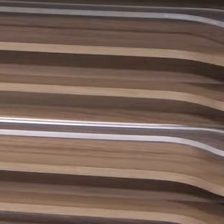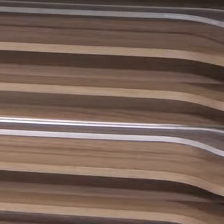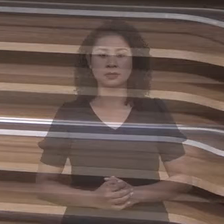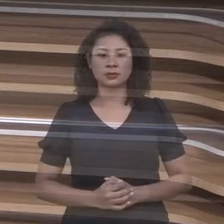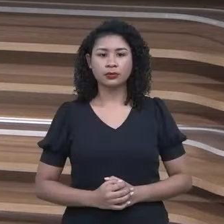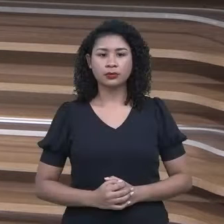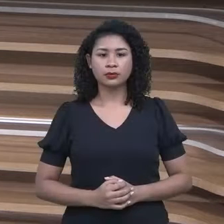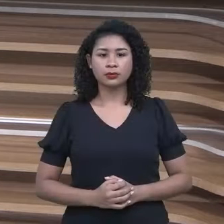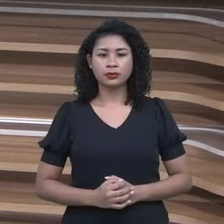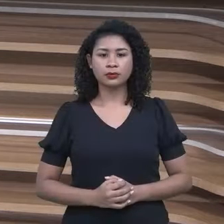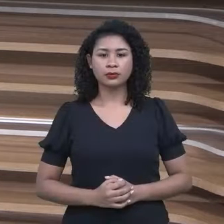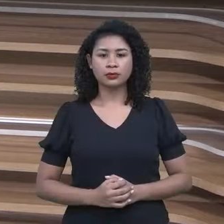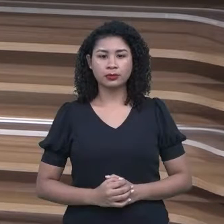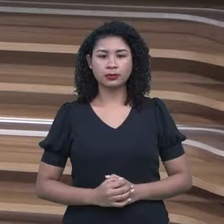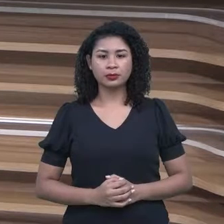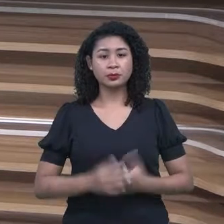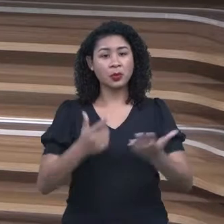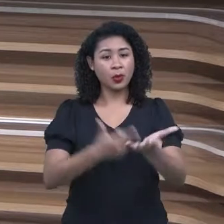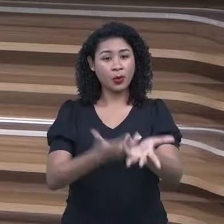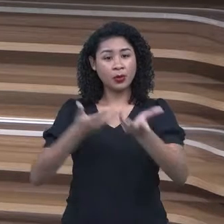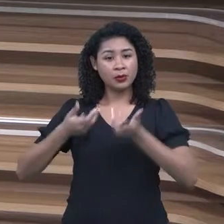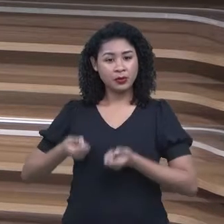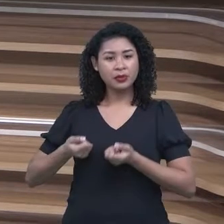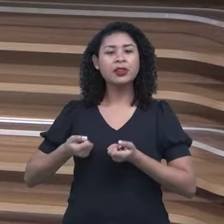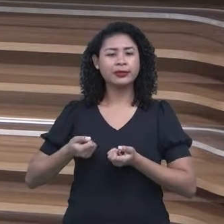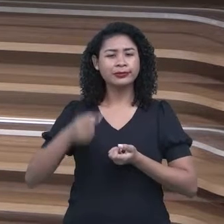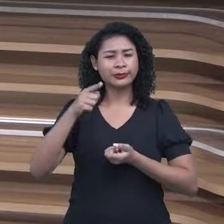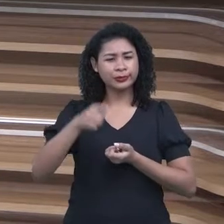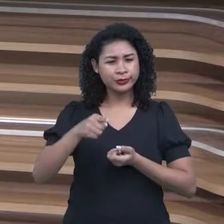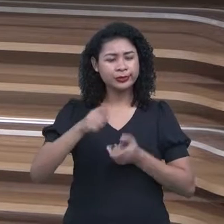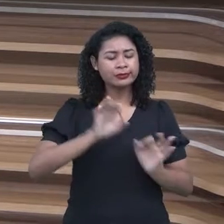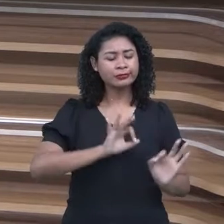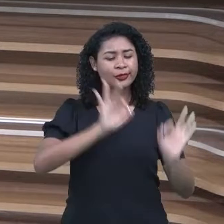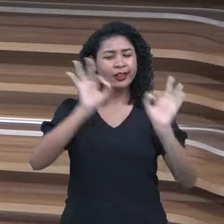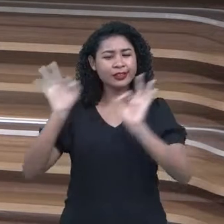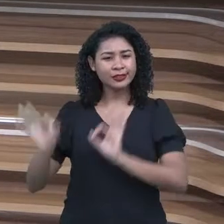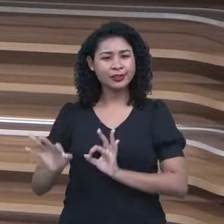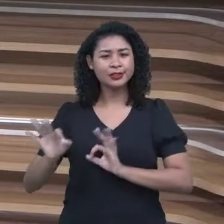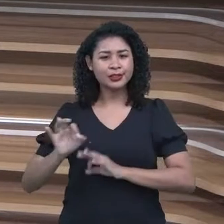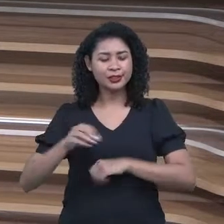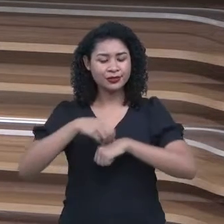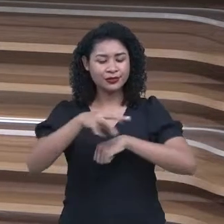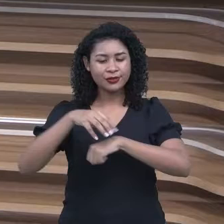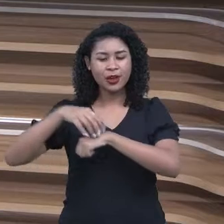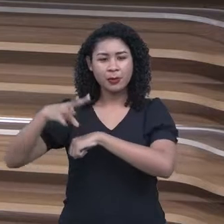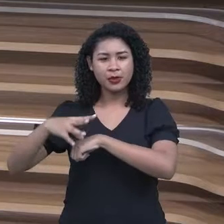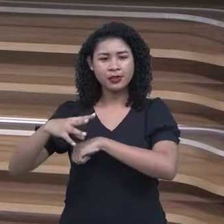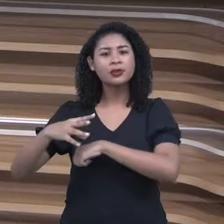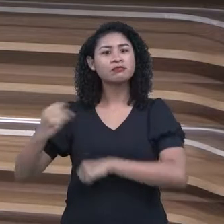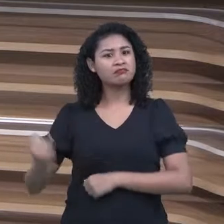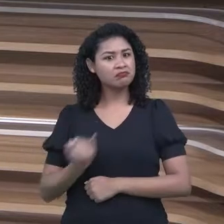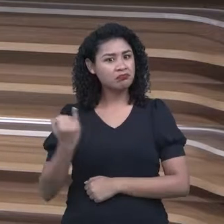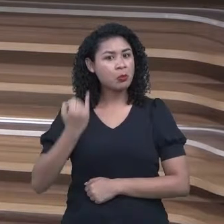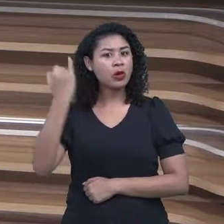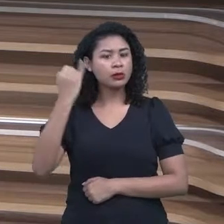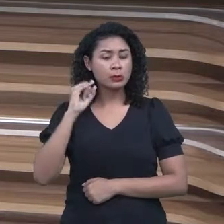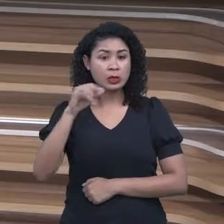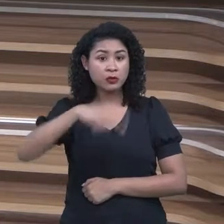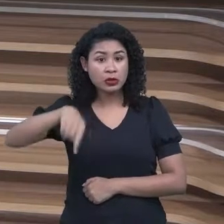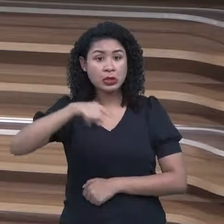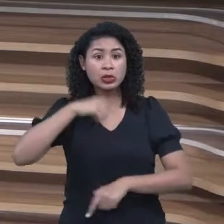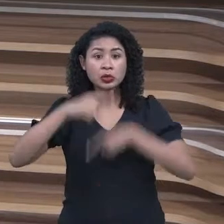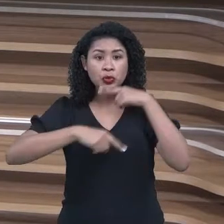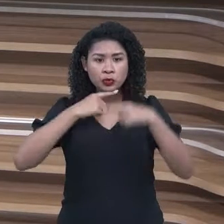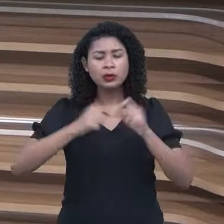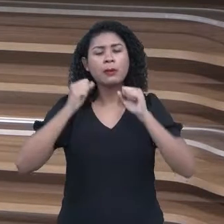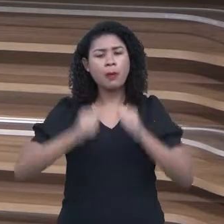te convido a acompanhar com a professora Lúcia dicas valiosas e importantes e se você tiver alguma dúvida, pode mandar no nosso